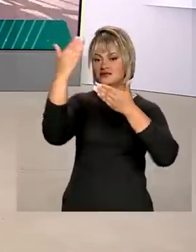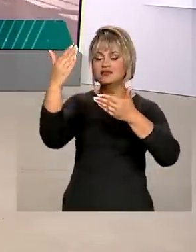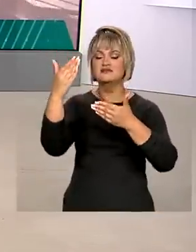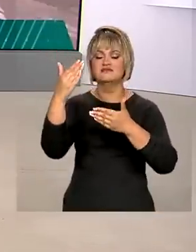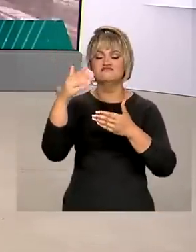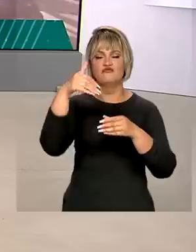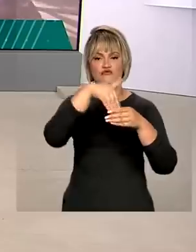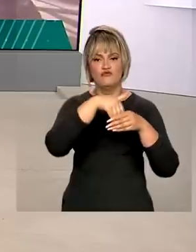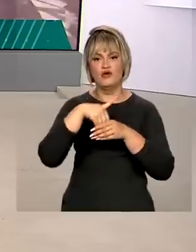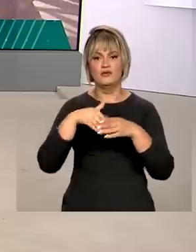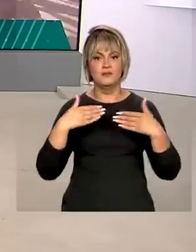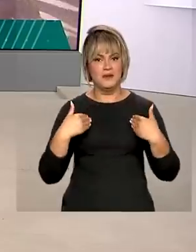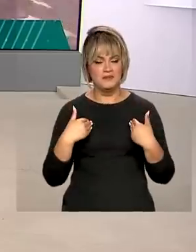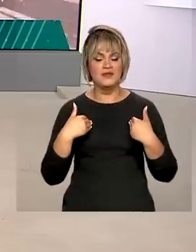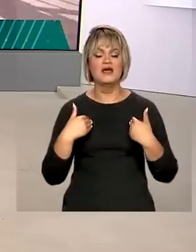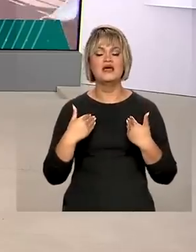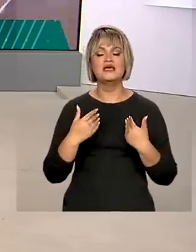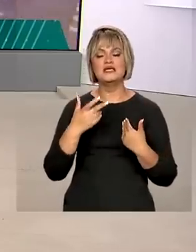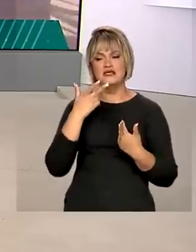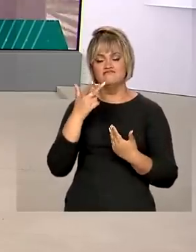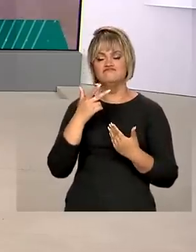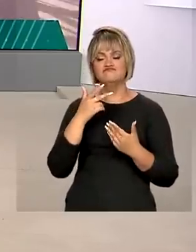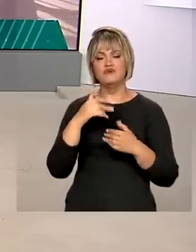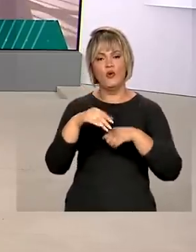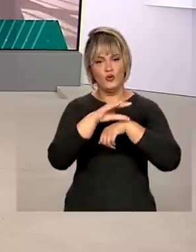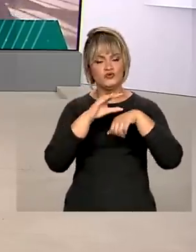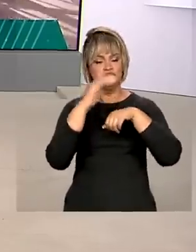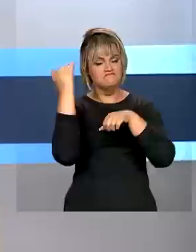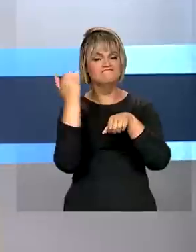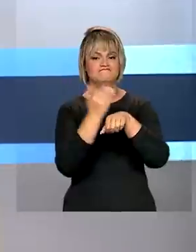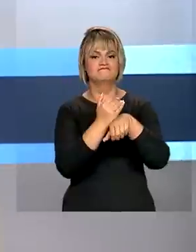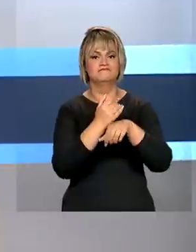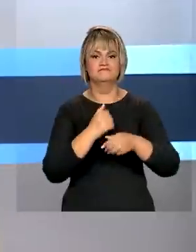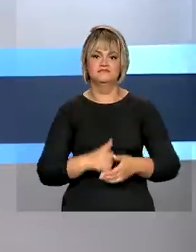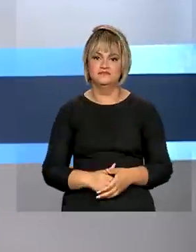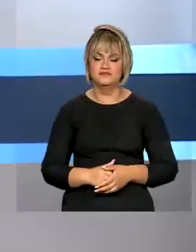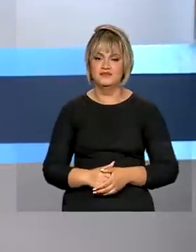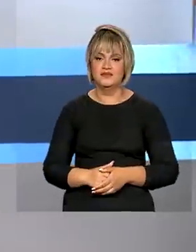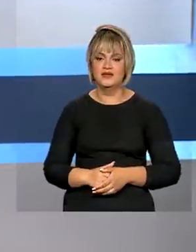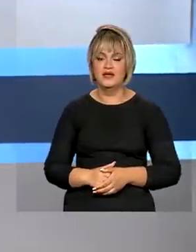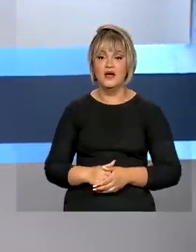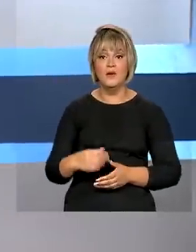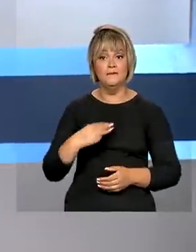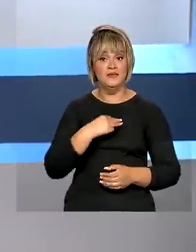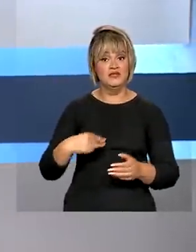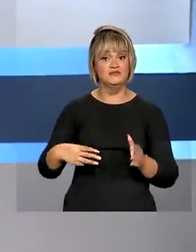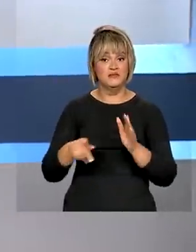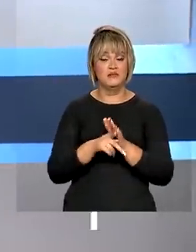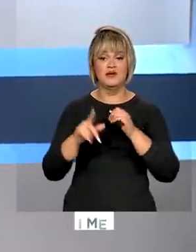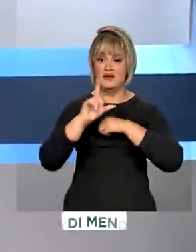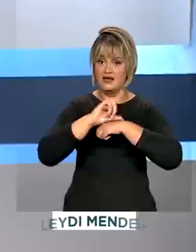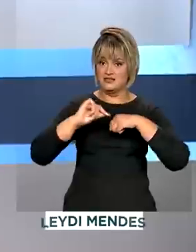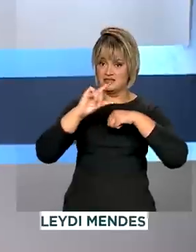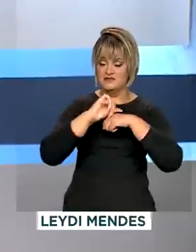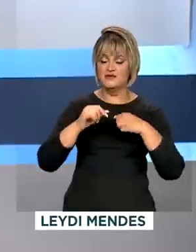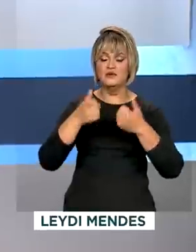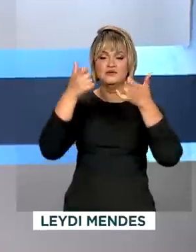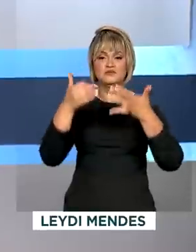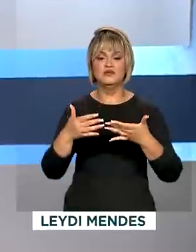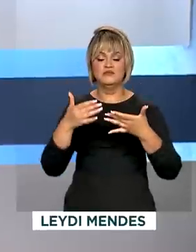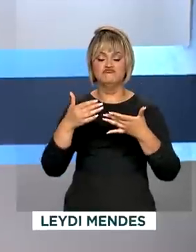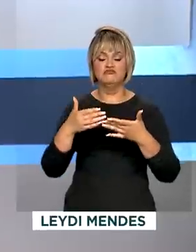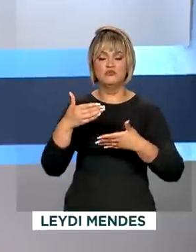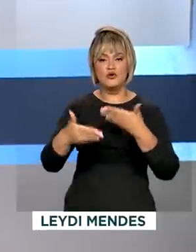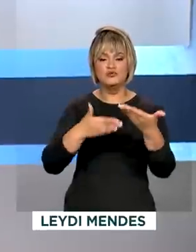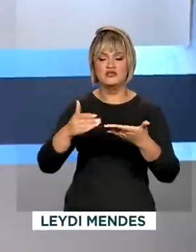recebidos e destacou que vai cumprir a Constituição. O ministro-chefe da Casa Civil falou sobre o processo de